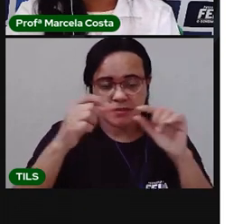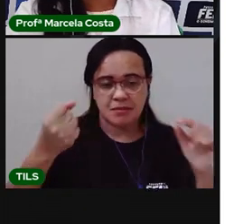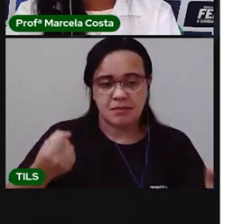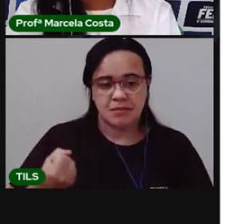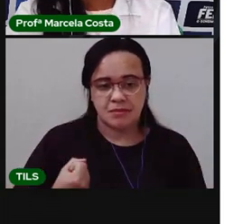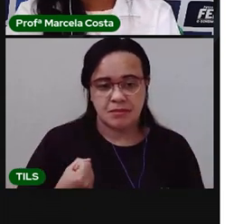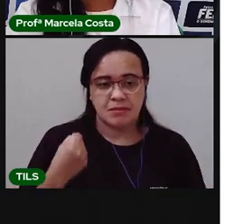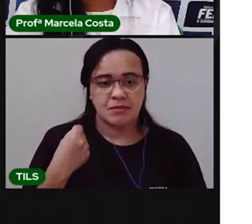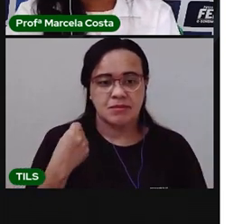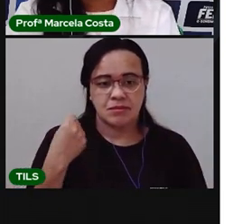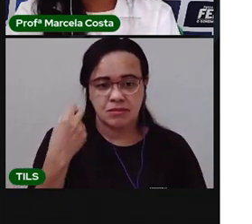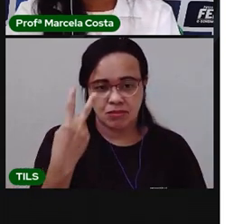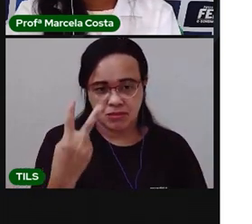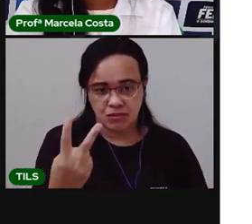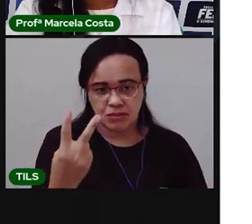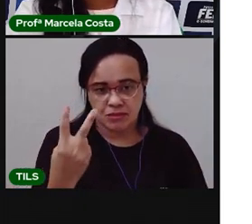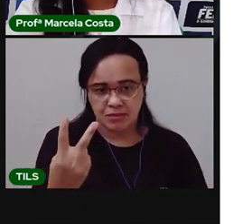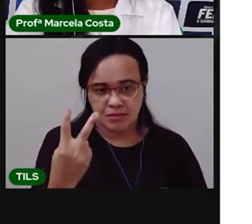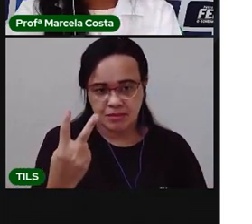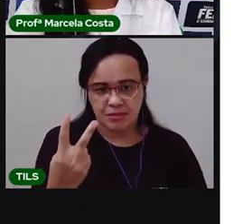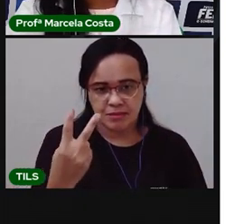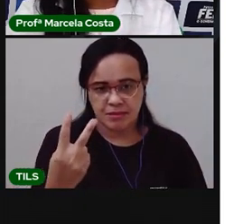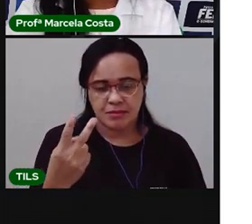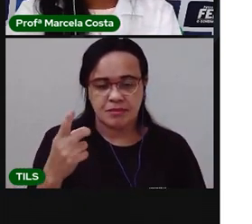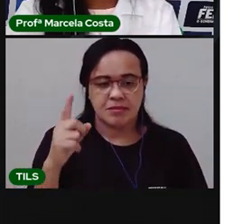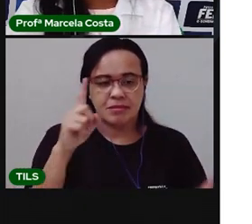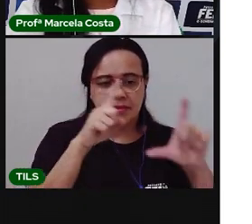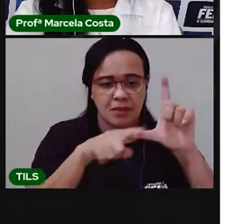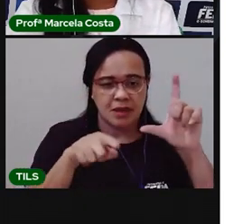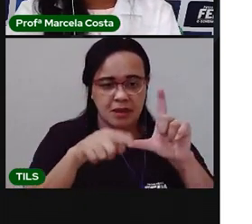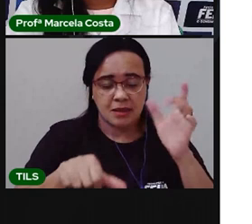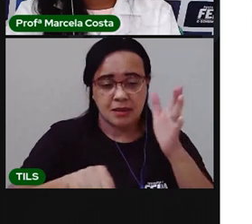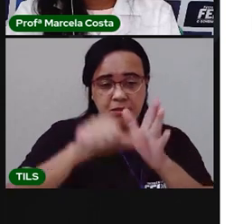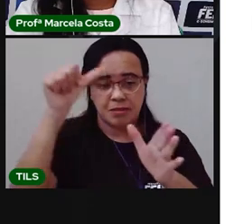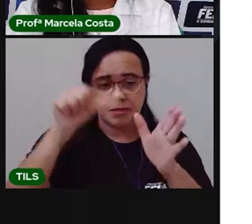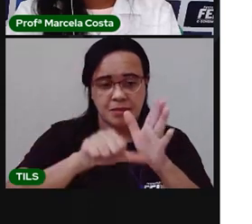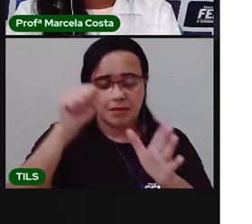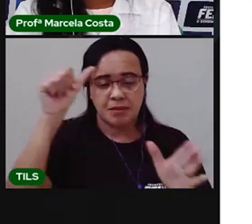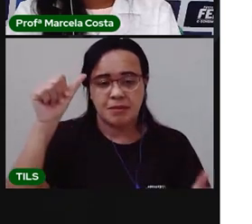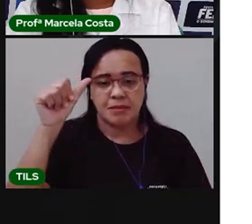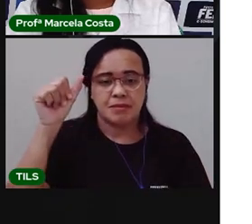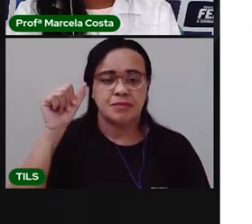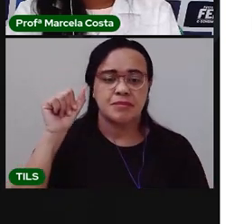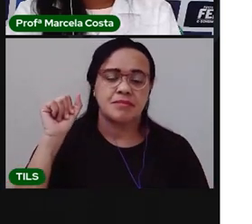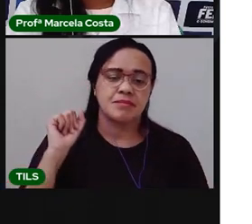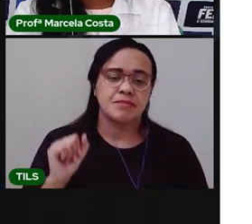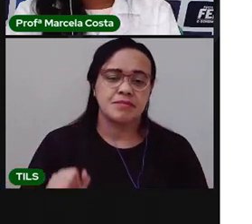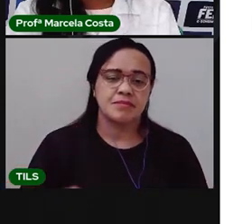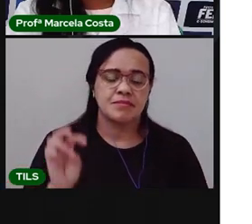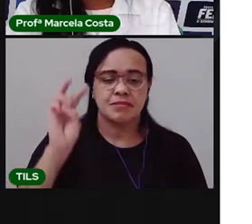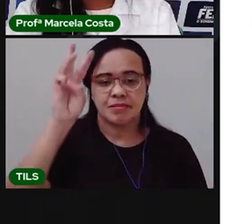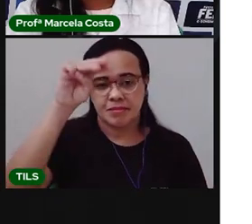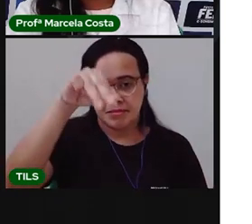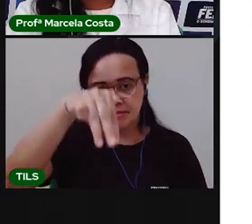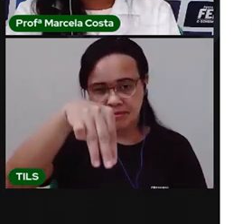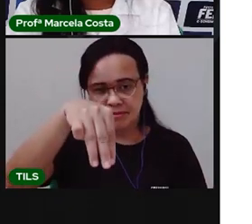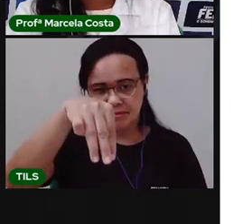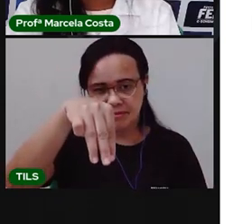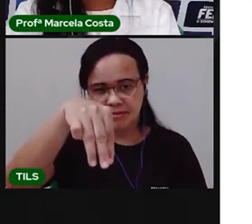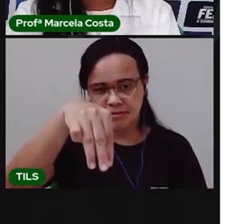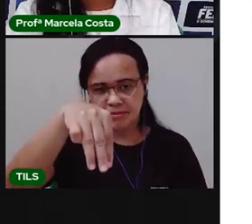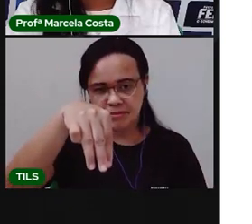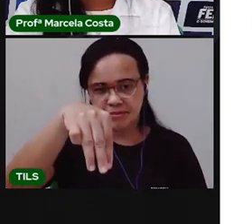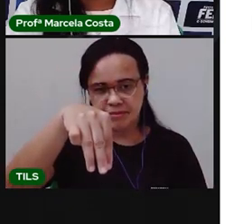o número dois. E a letra inicial da palavra Maria é a letra M.